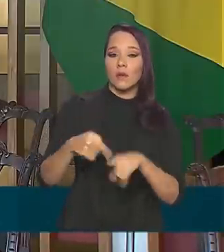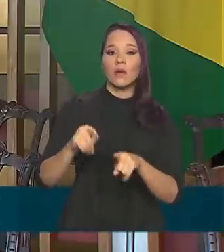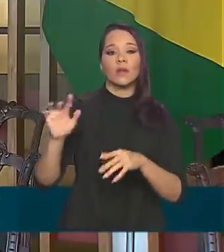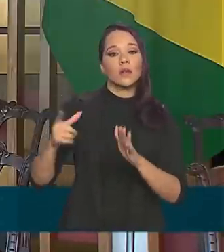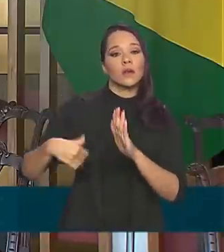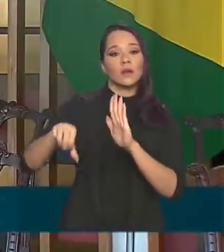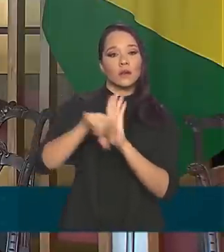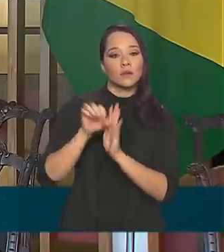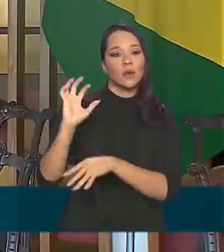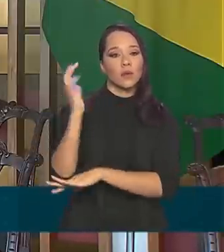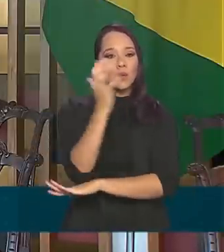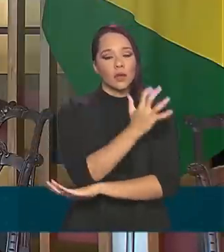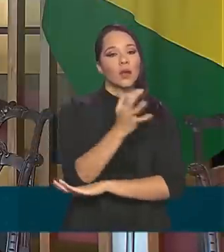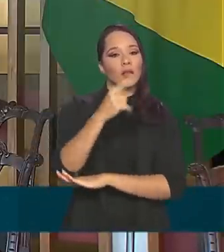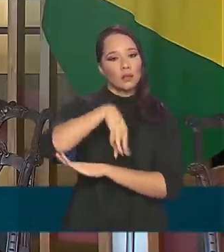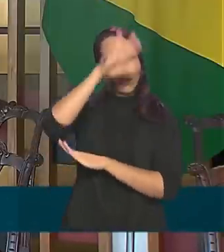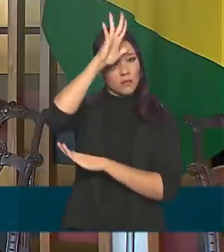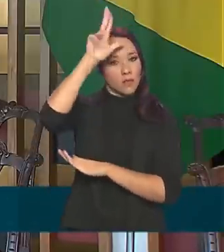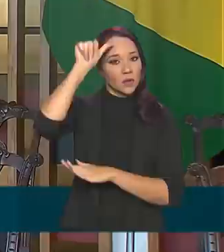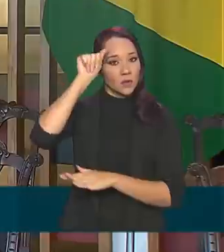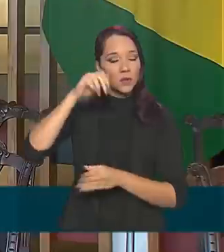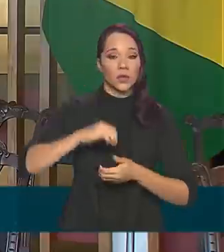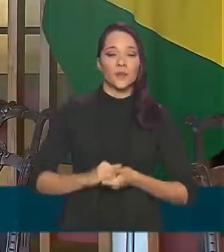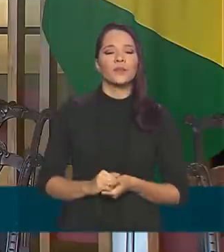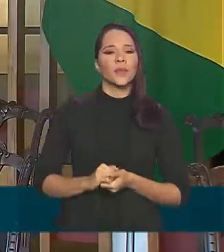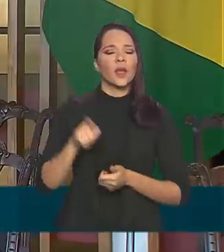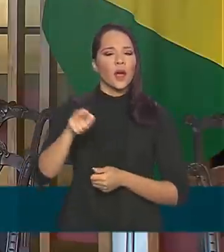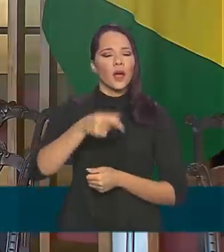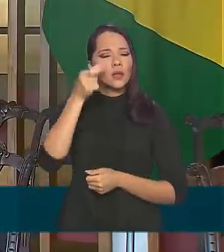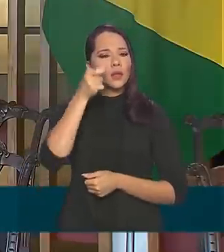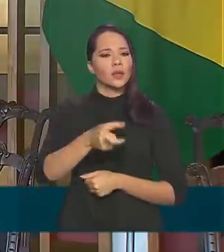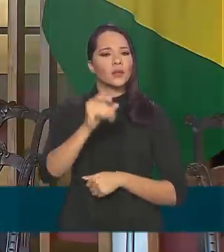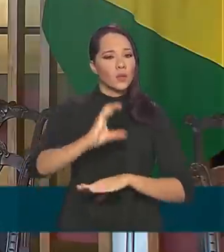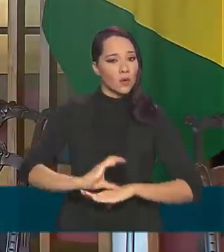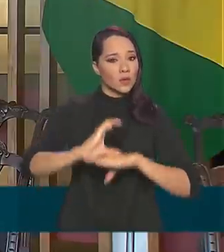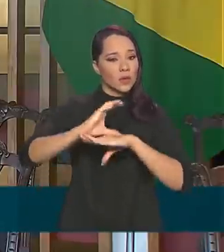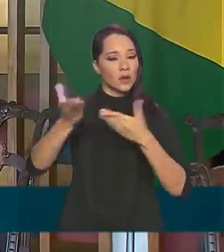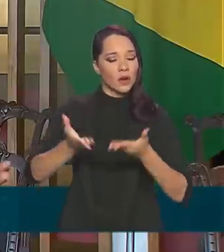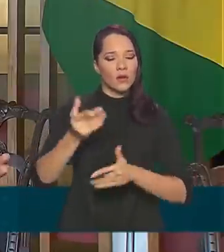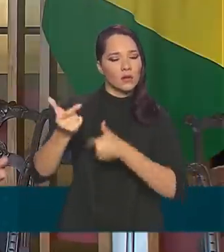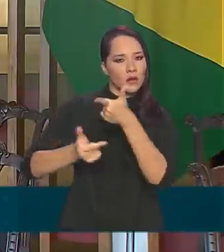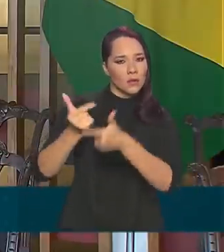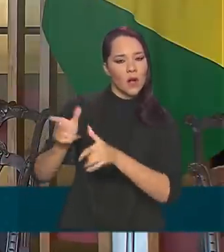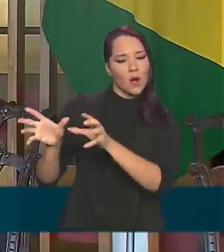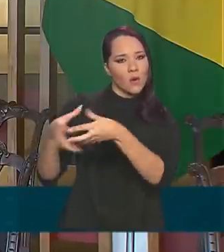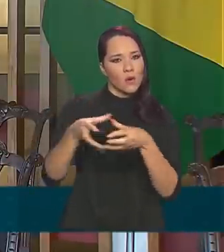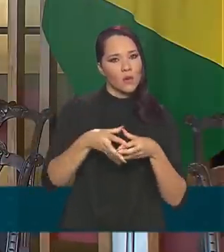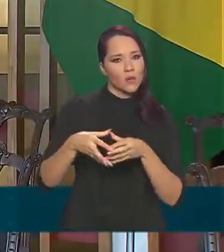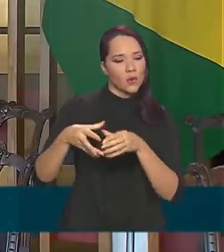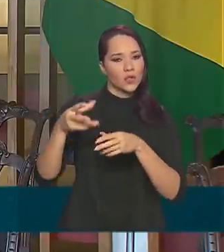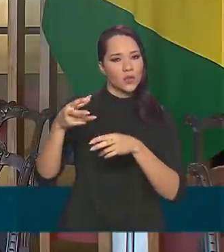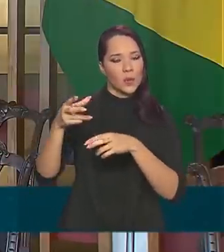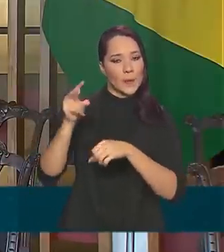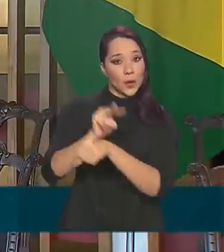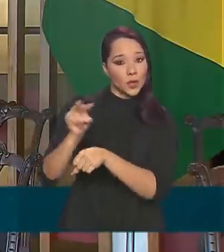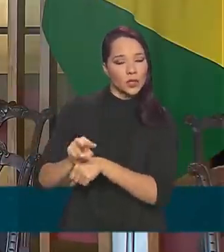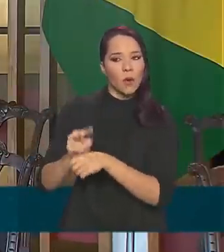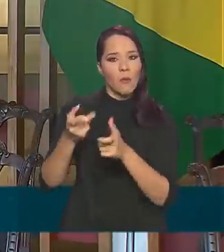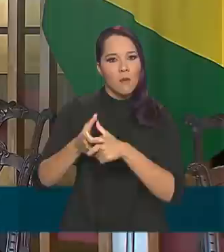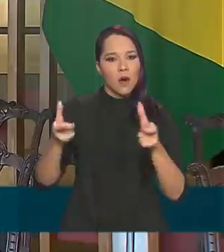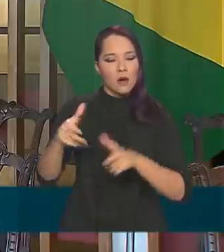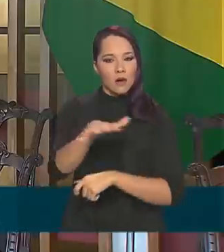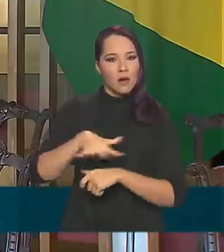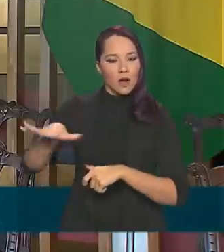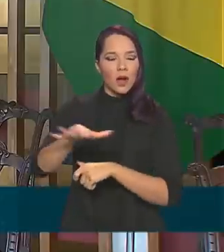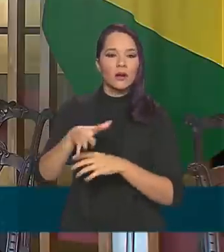ambientais na Amazônia. A intenção do Conselho agora é reforçar o trabalho dos órgãos de proteção naquela área para